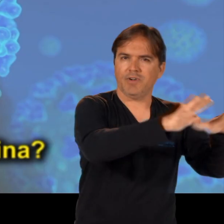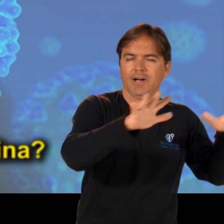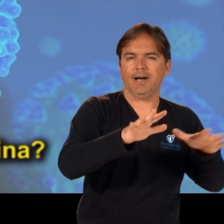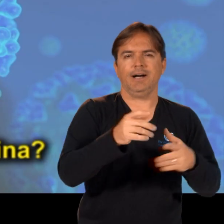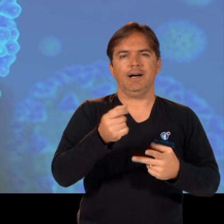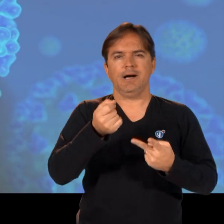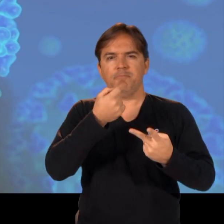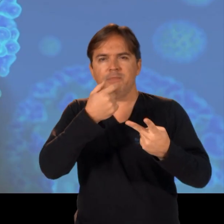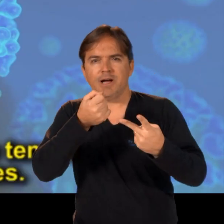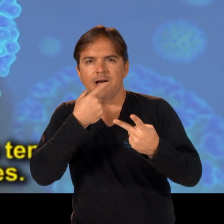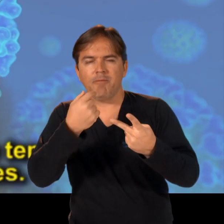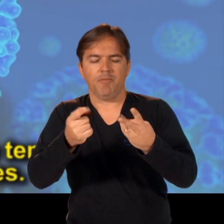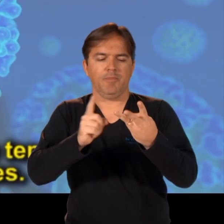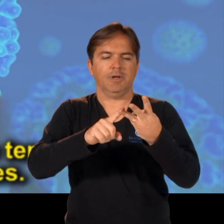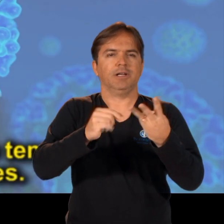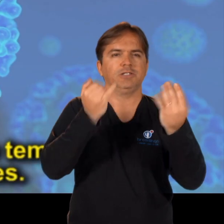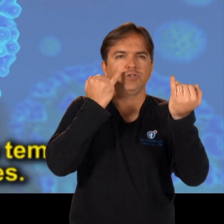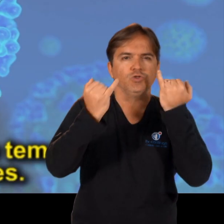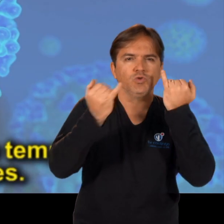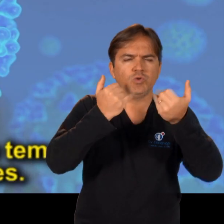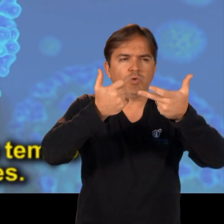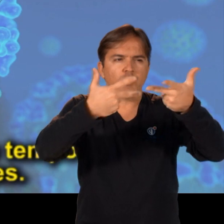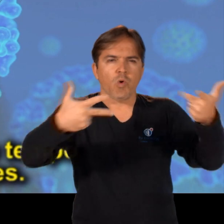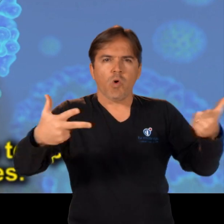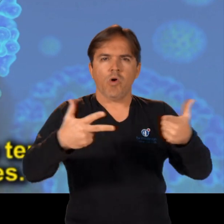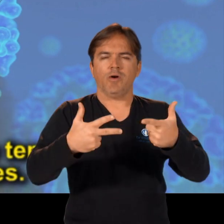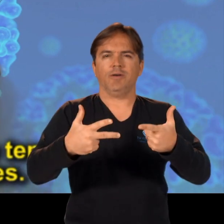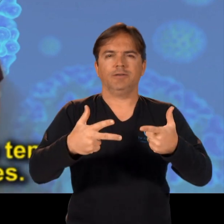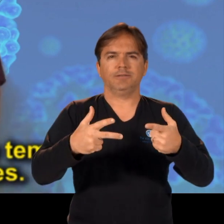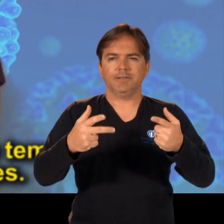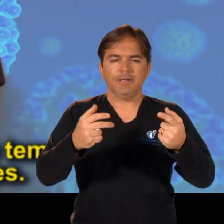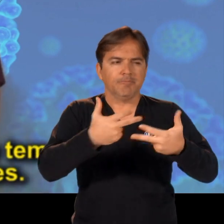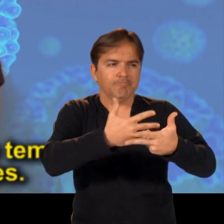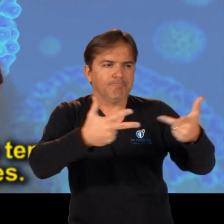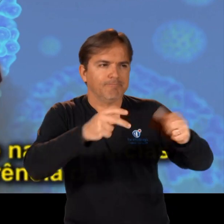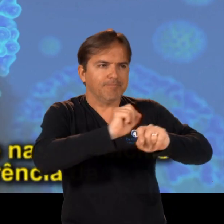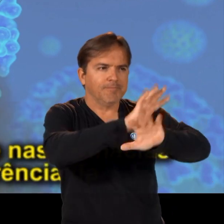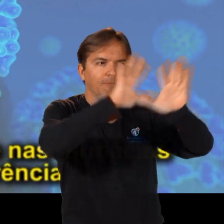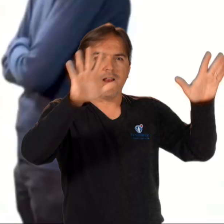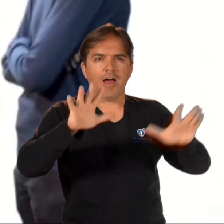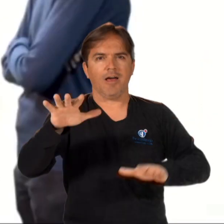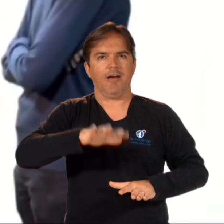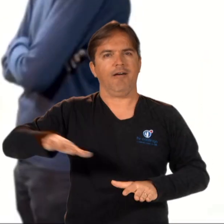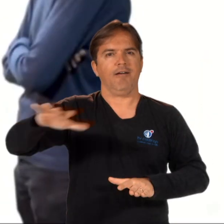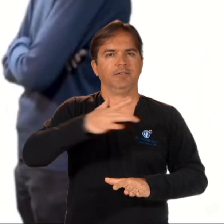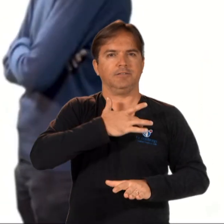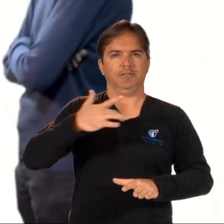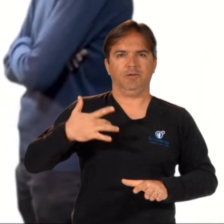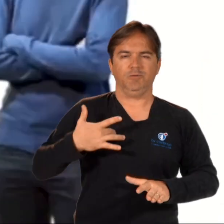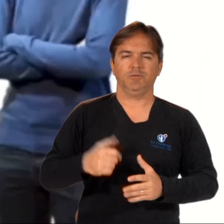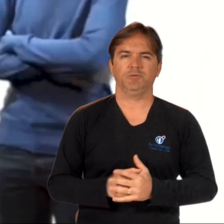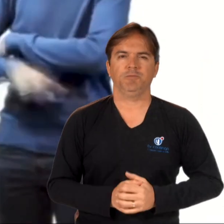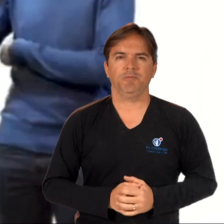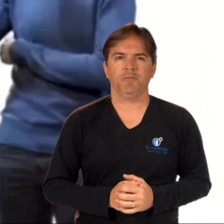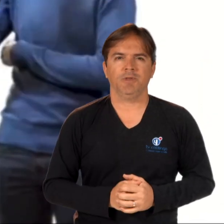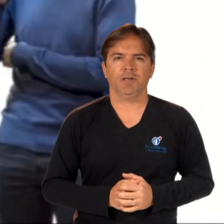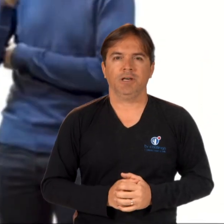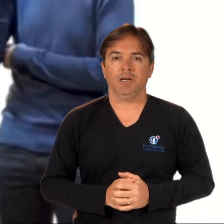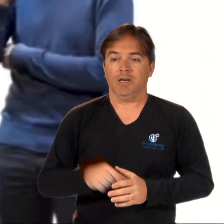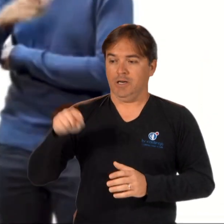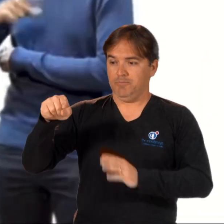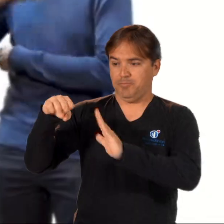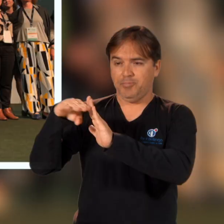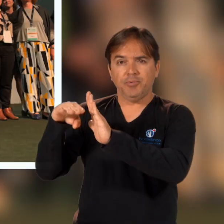medicamentos e até instruções para evitar desinformação sobre o tema. A produção foi premiada no